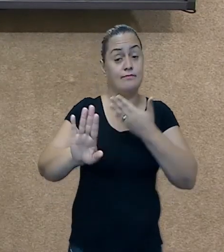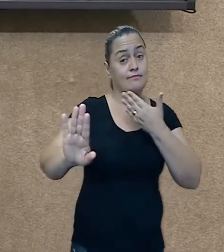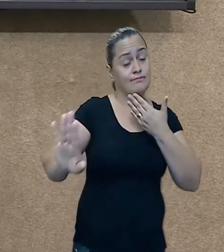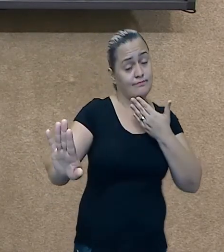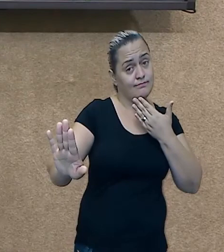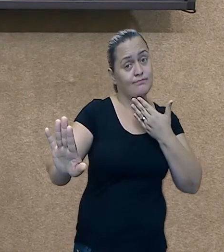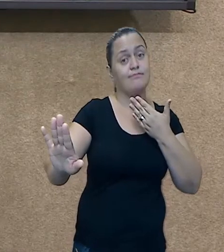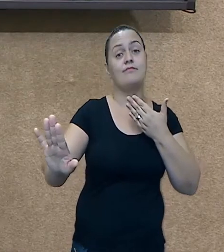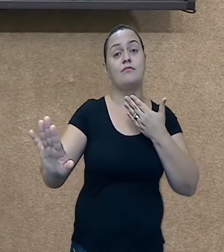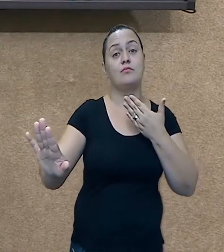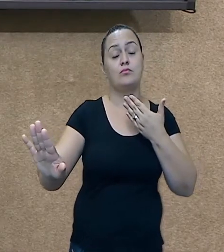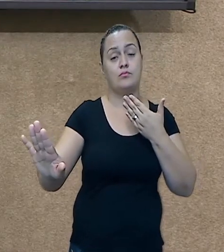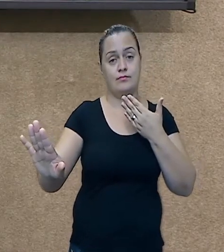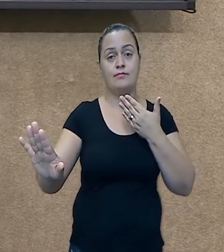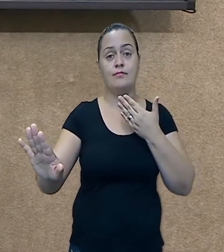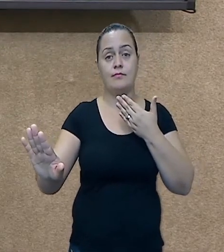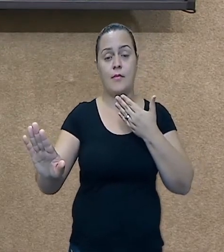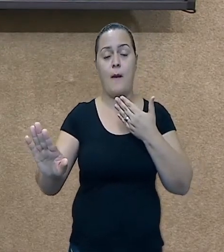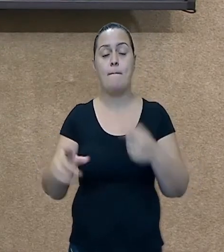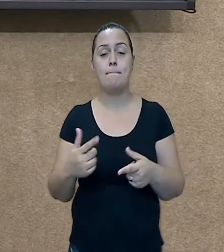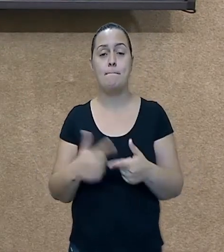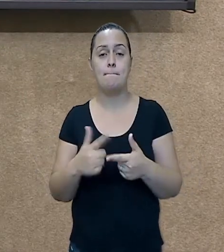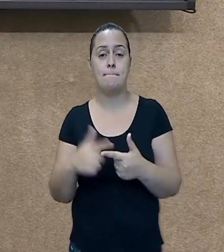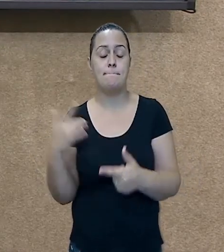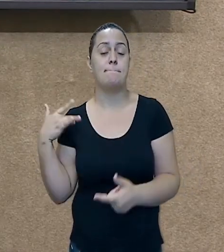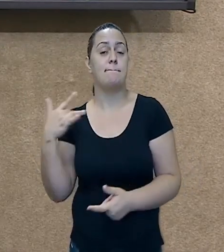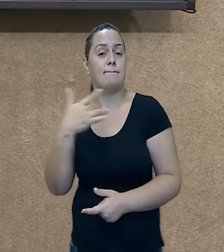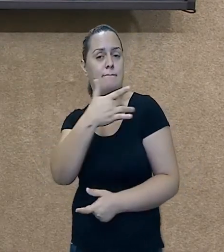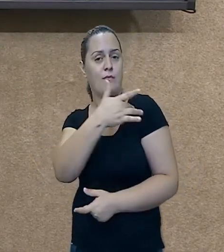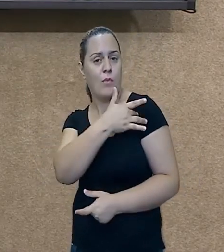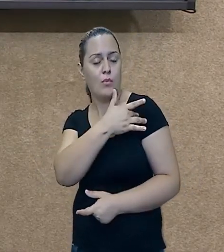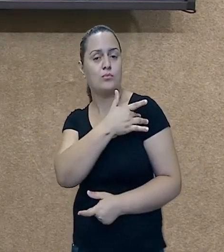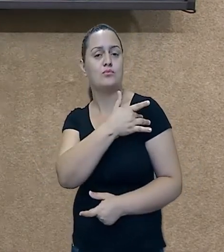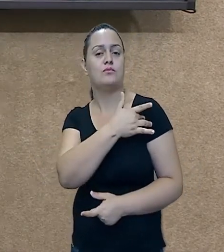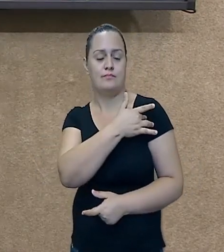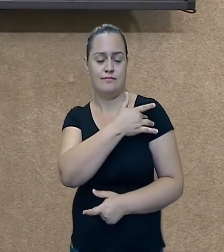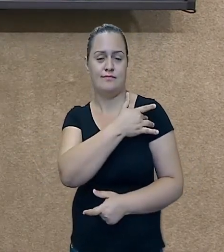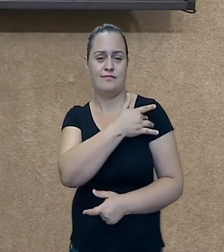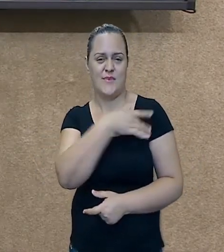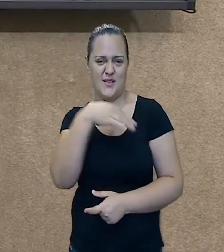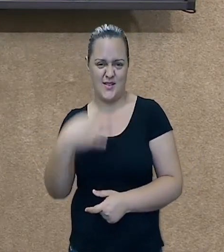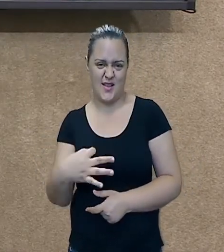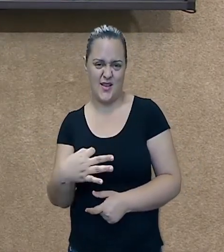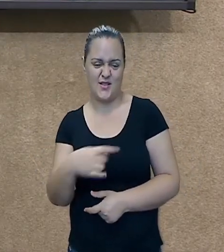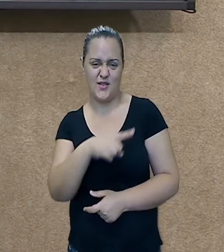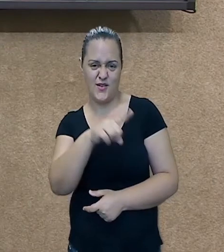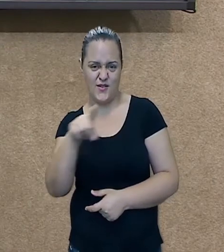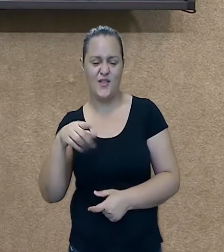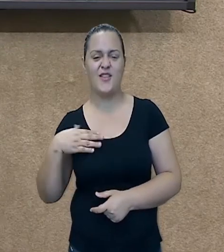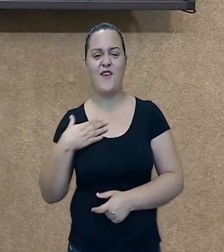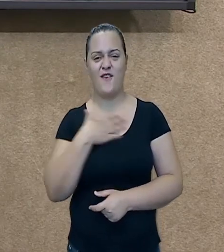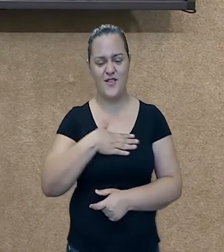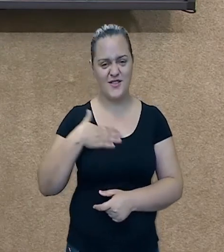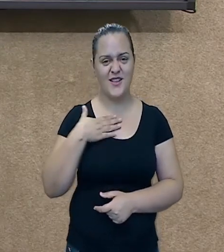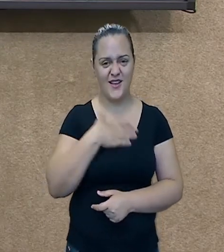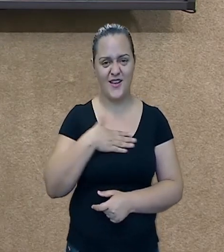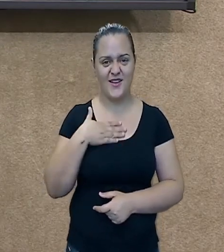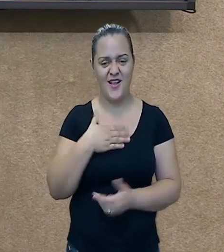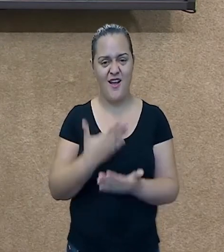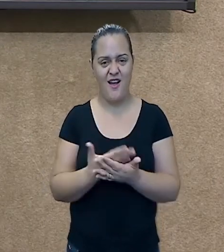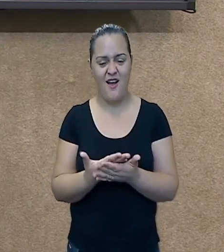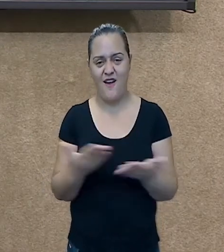Com certeza nós estamos. E se Deus quiser, vai voltar rapidinho. Vocês gostaram da aula de retorno às nossas aulas?